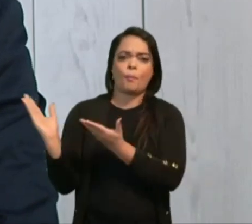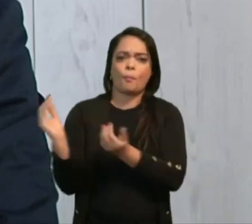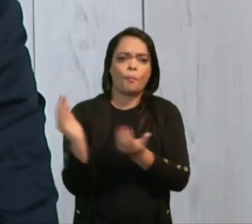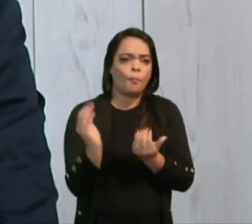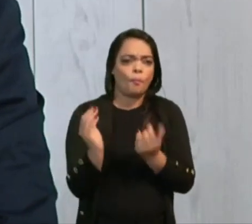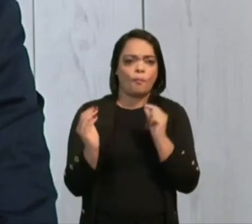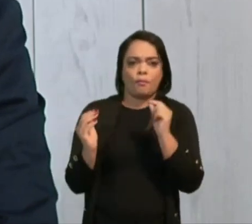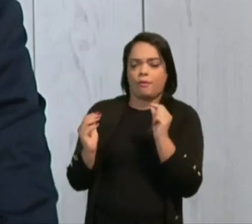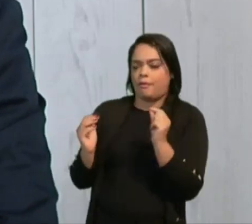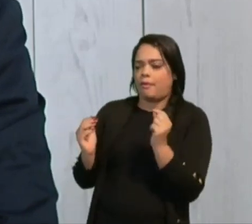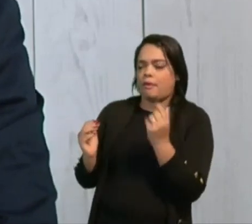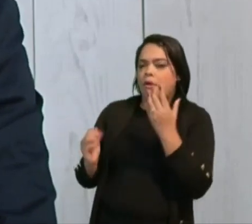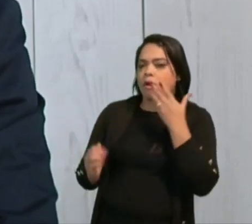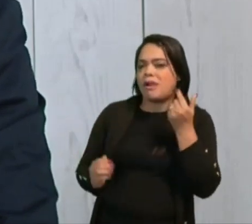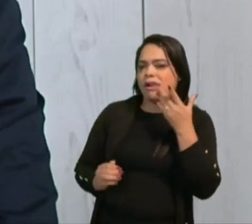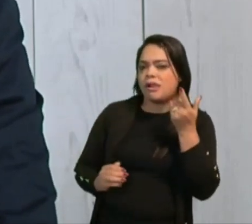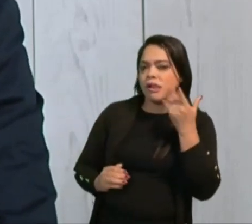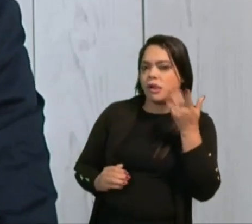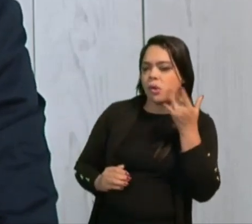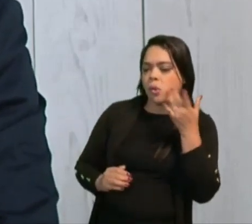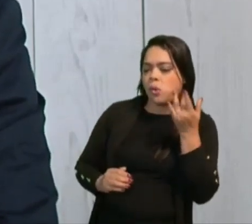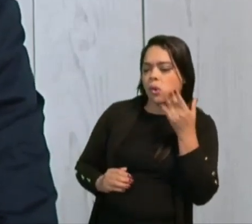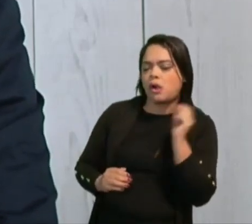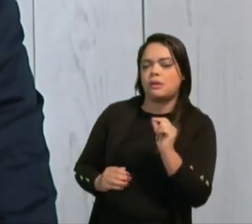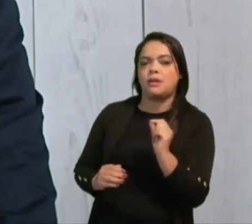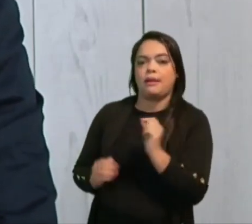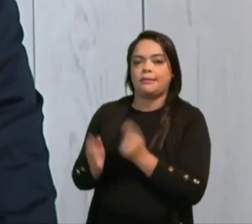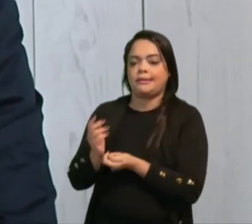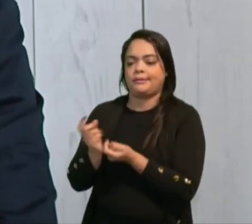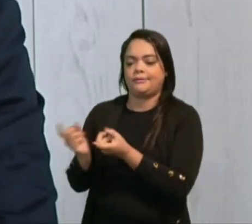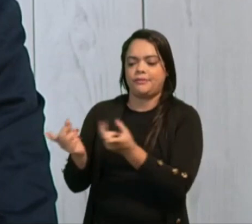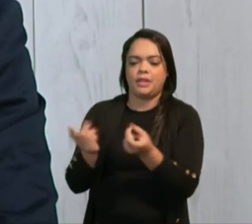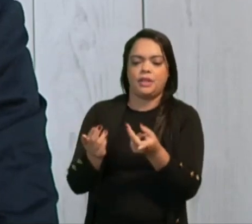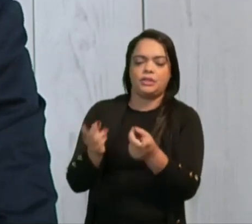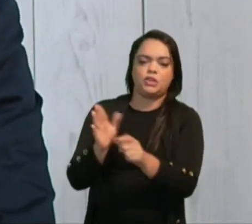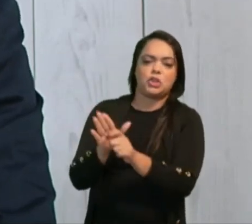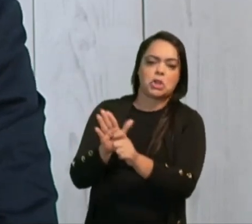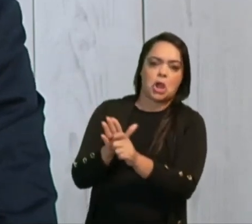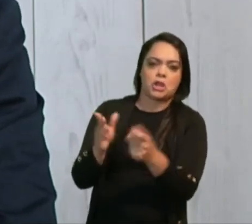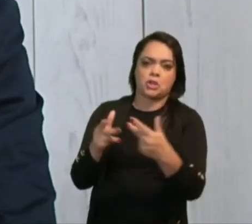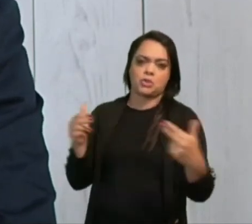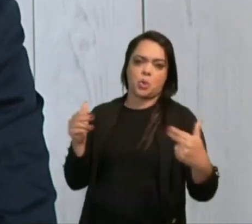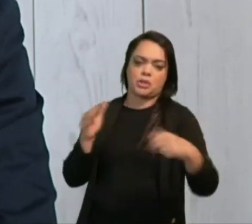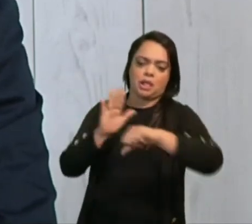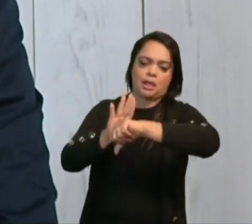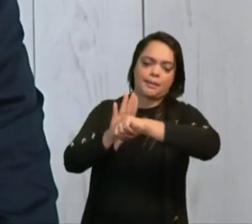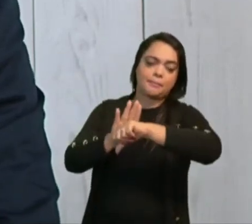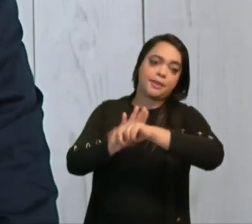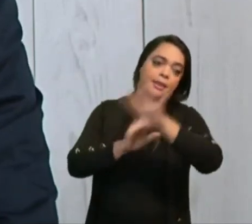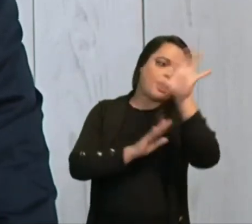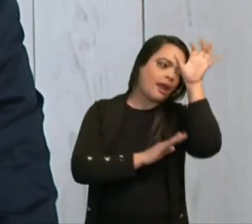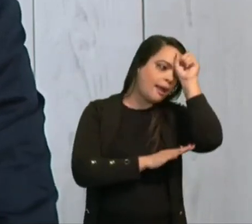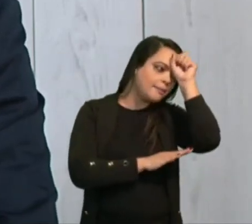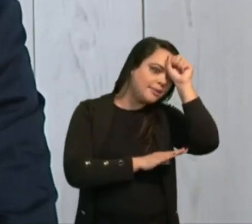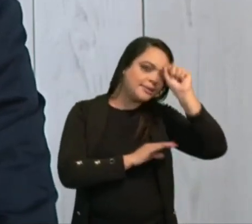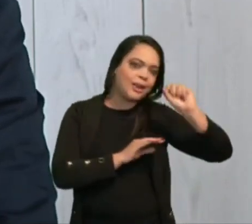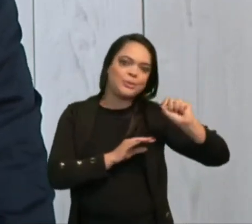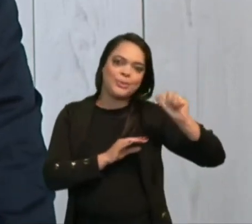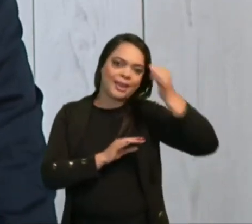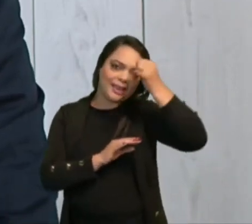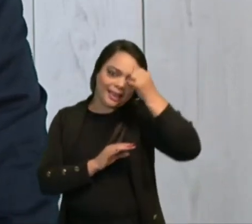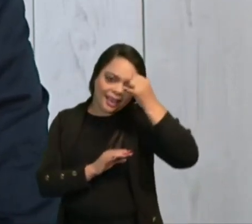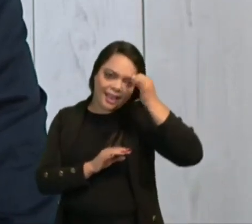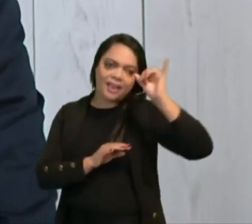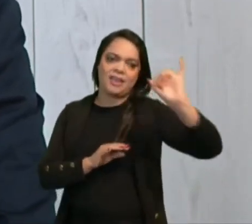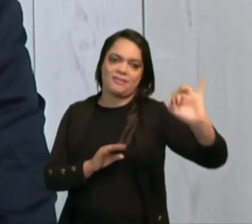sendo aliciado pelo tráfico de drogas e para outras atividades lícitas. E a aprendizagem é um remédio também, um